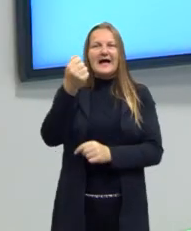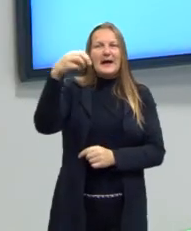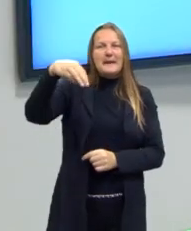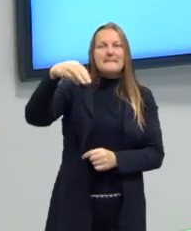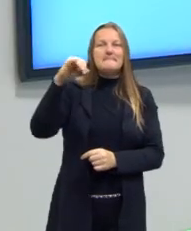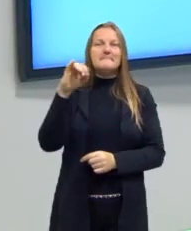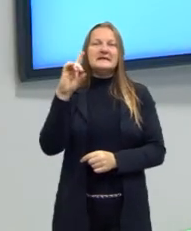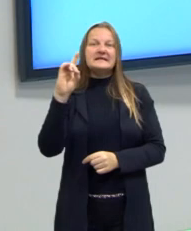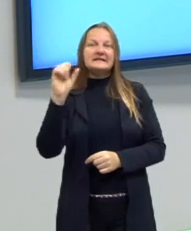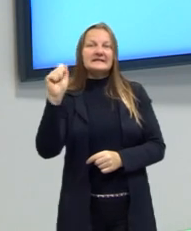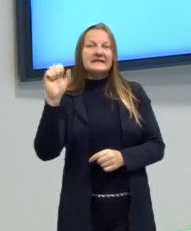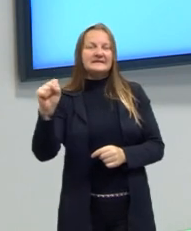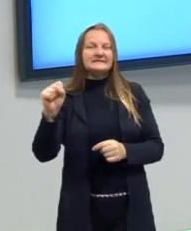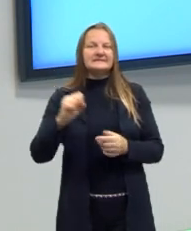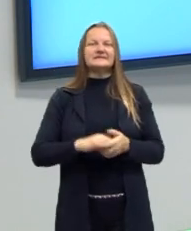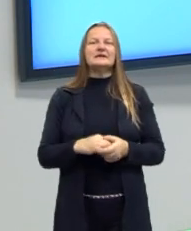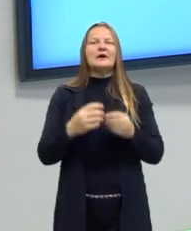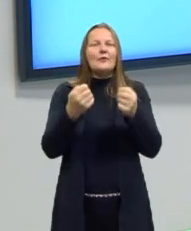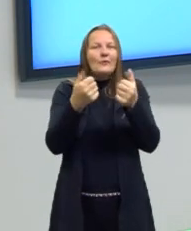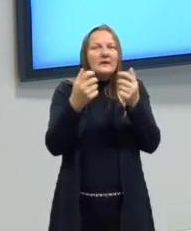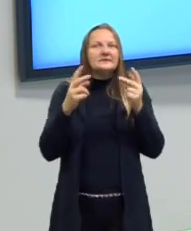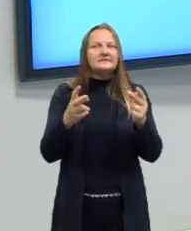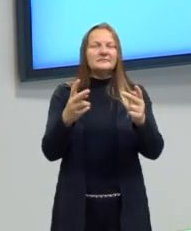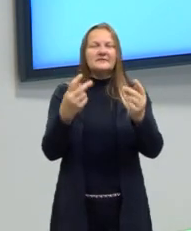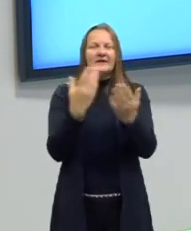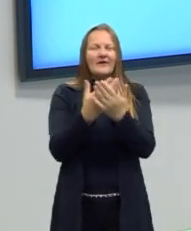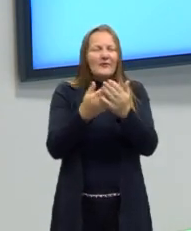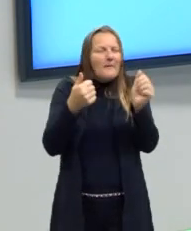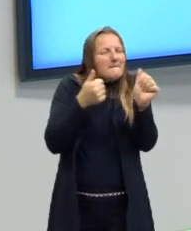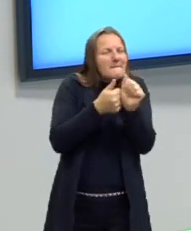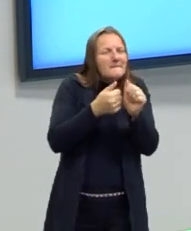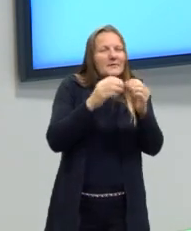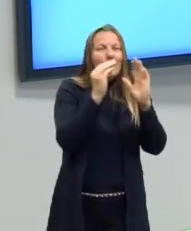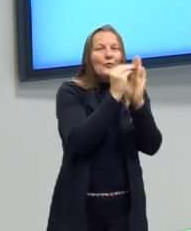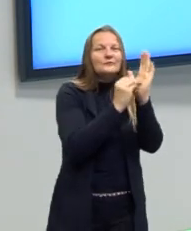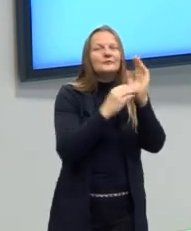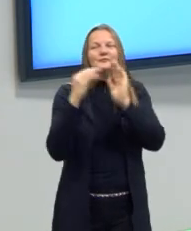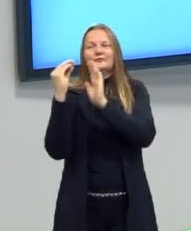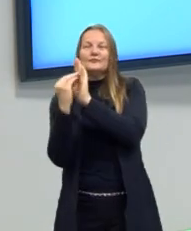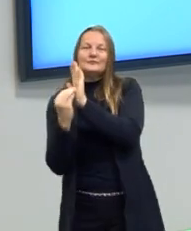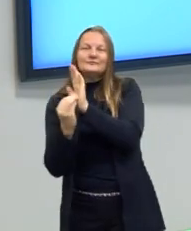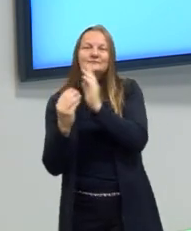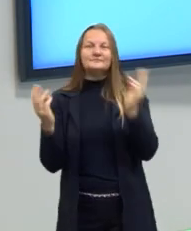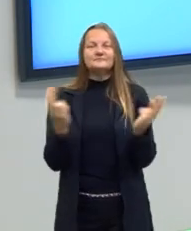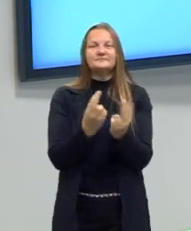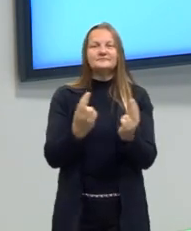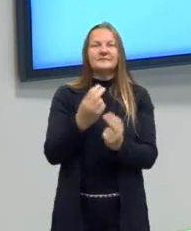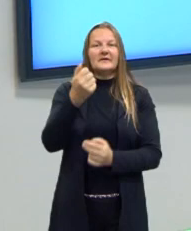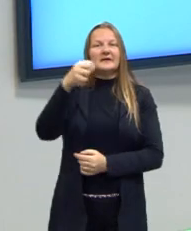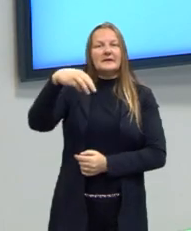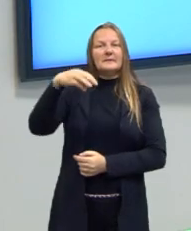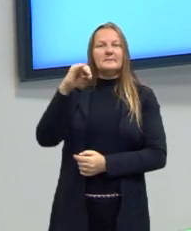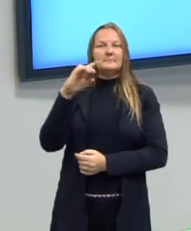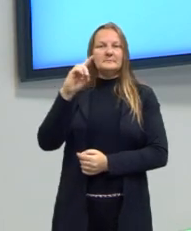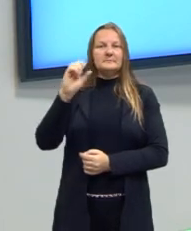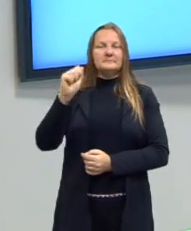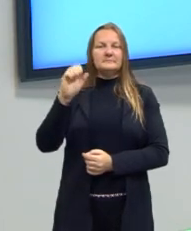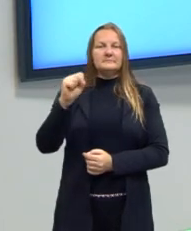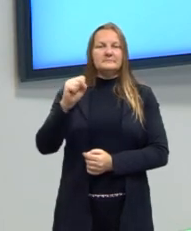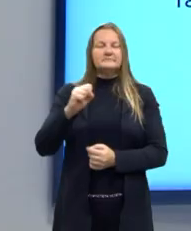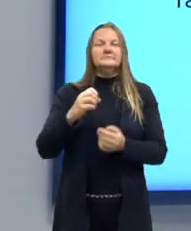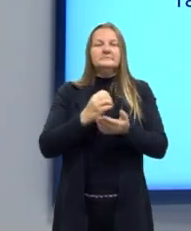Por isso que elas são normalmente trabalhadas juntos nas aulas. A diferença é que a amida, o grupo funcional dela,